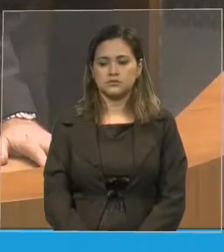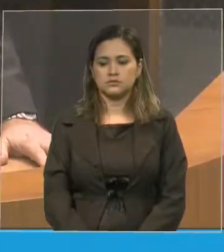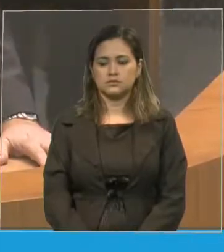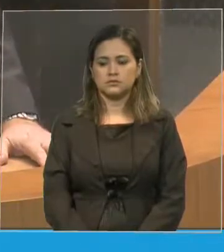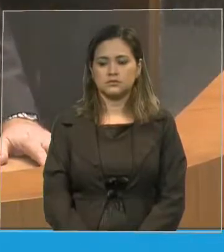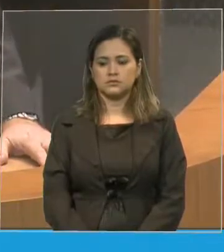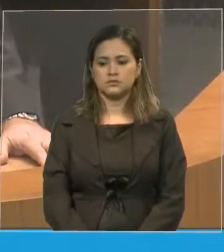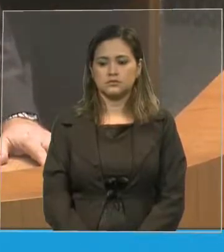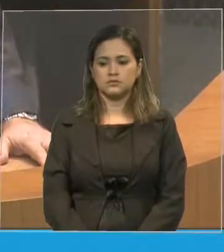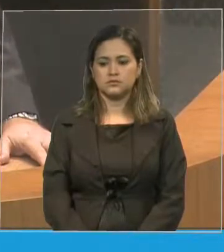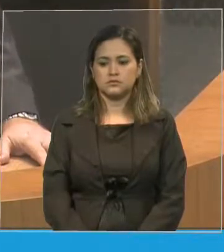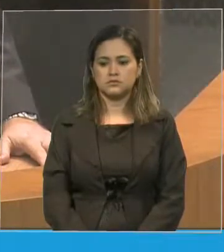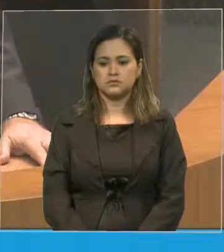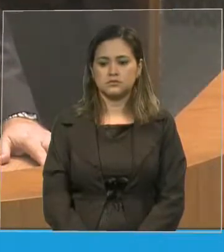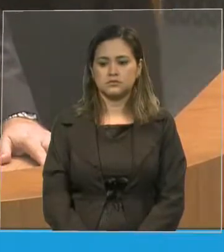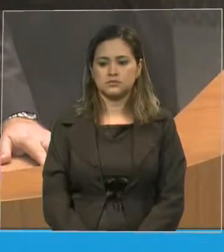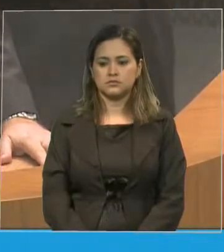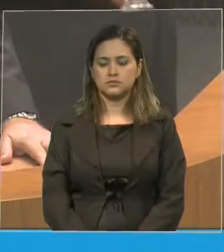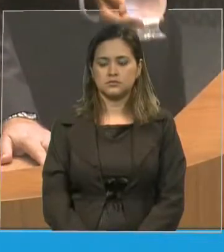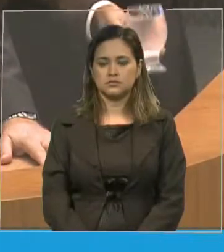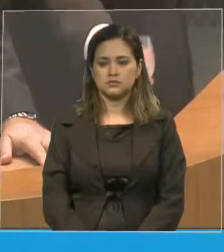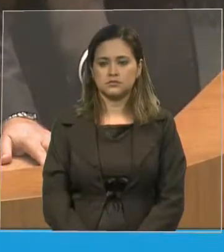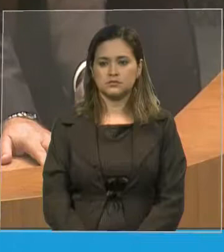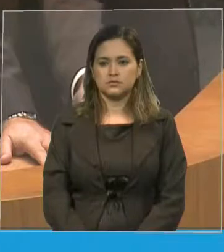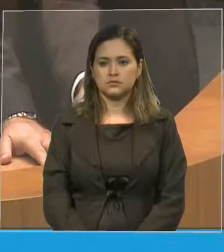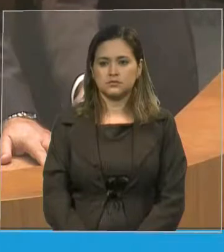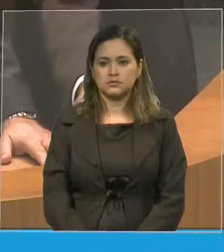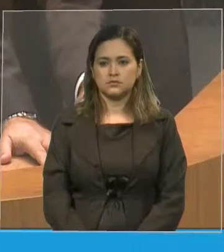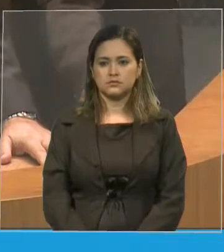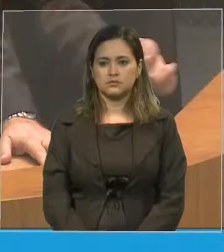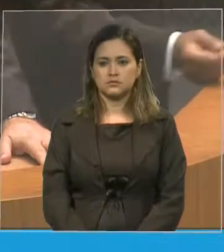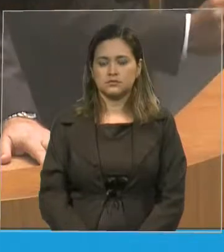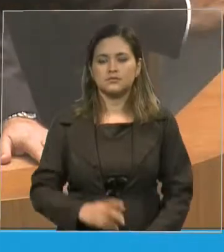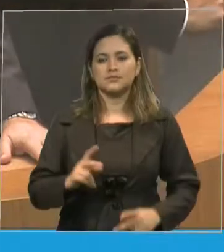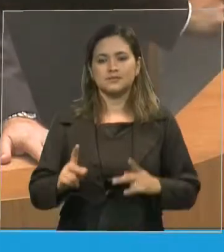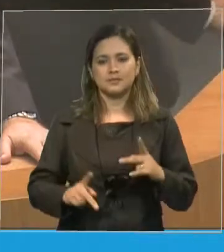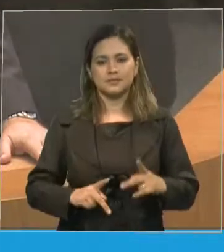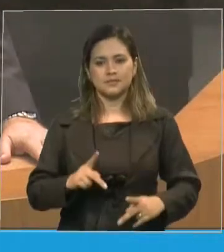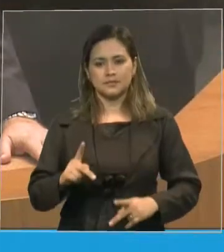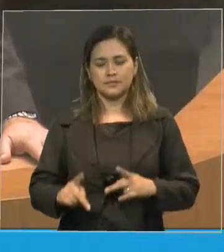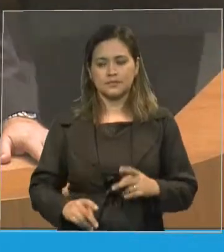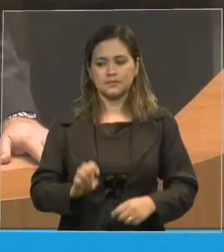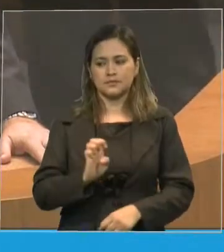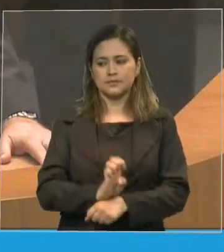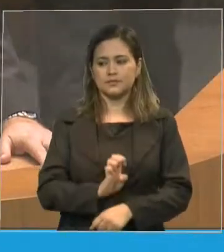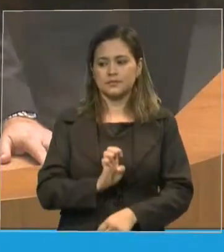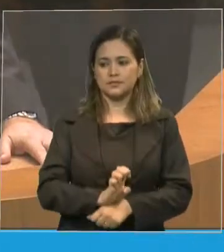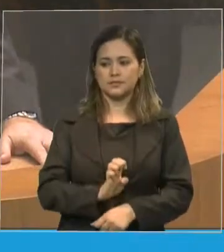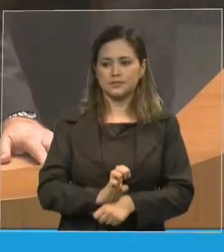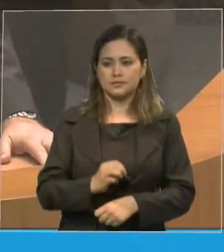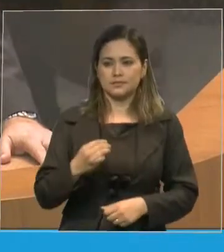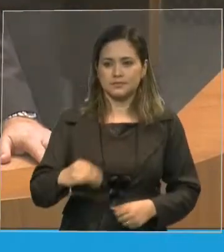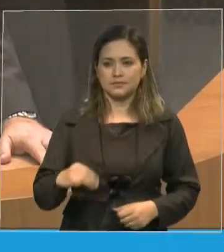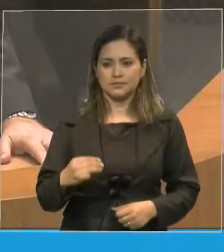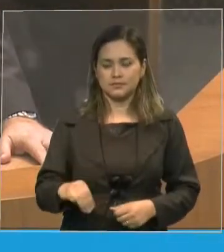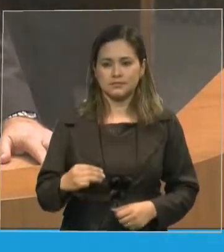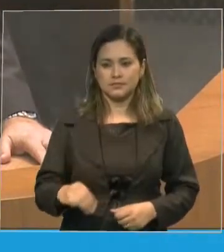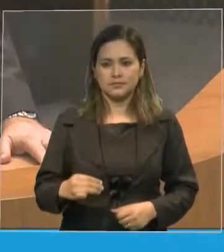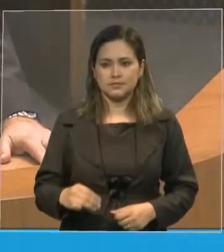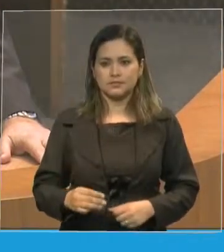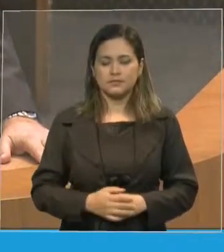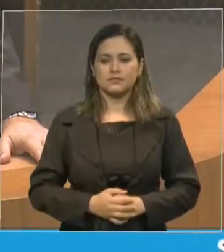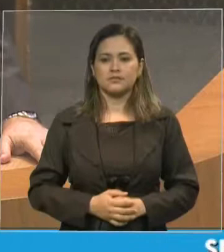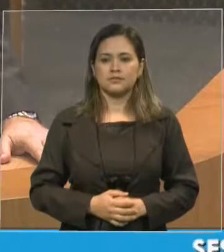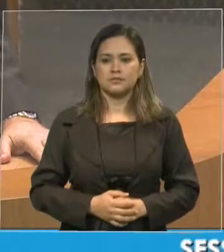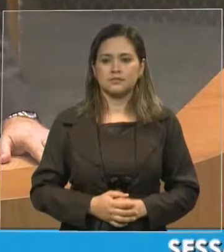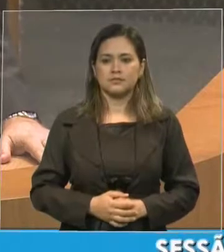Querido Estado do Maranhão, seu povo, sua gente e esse poder legislativo,